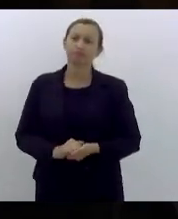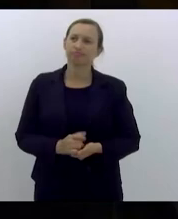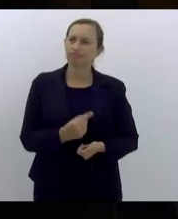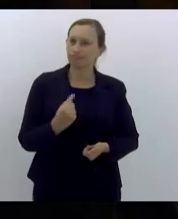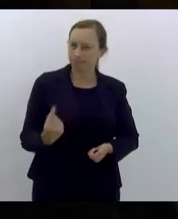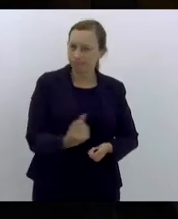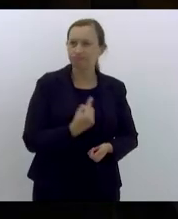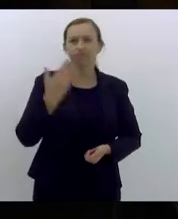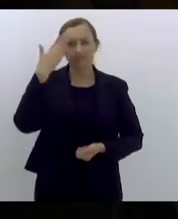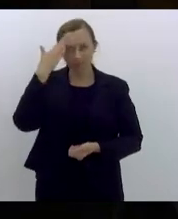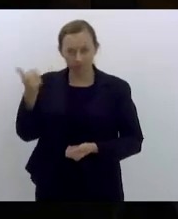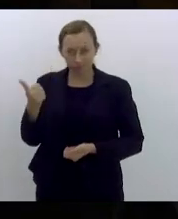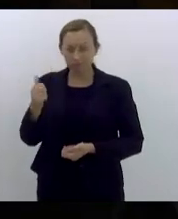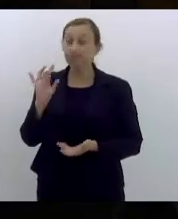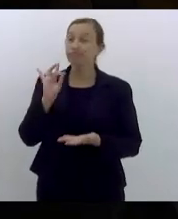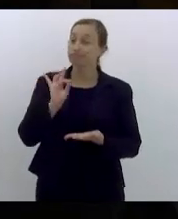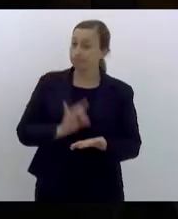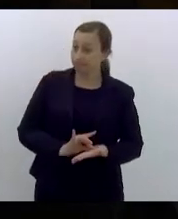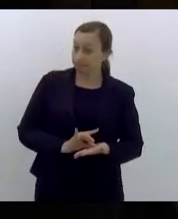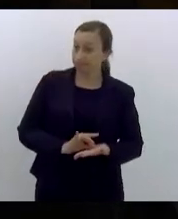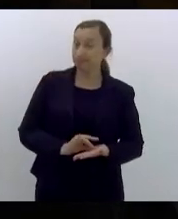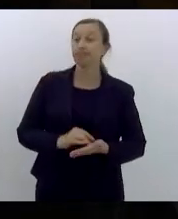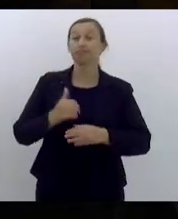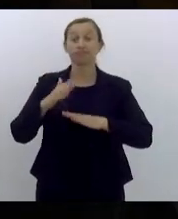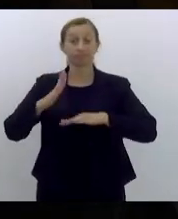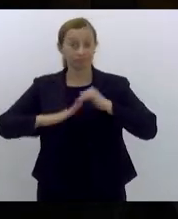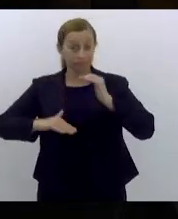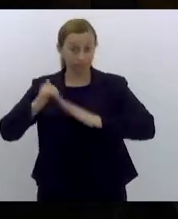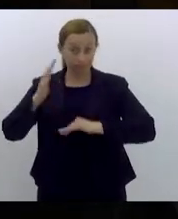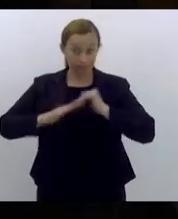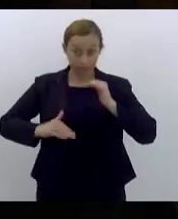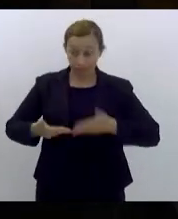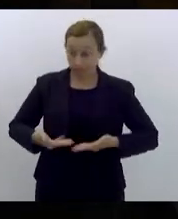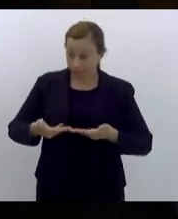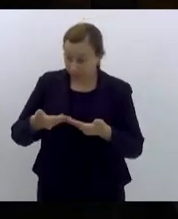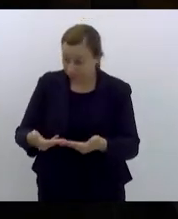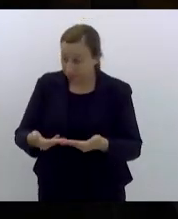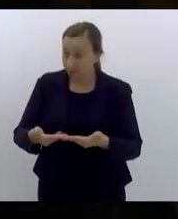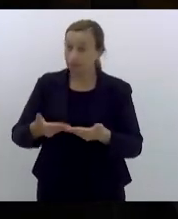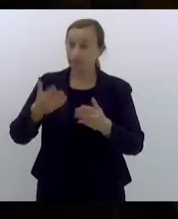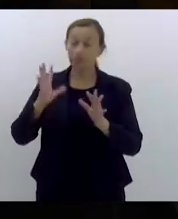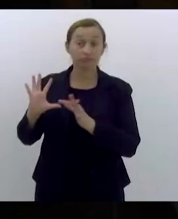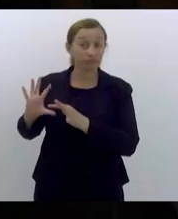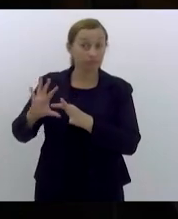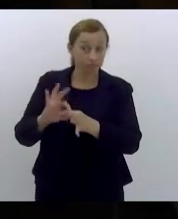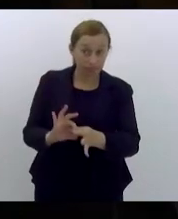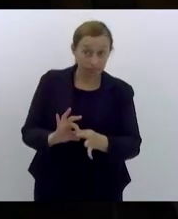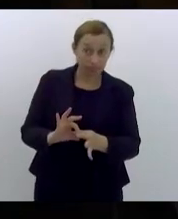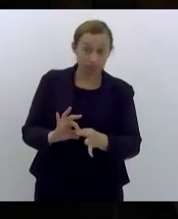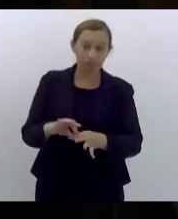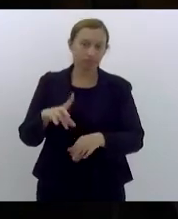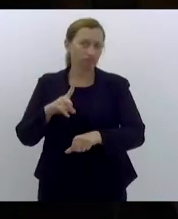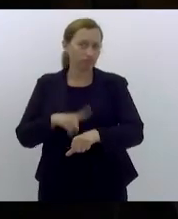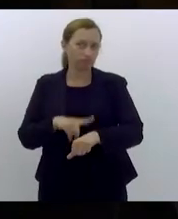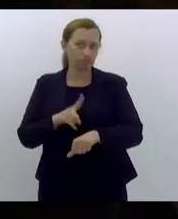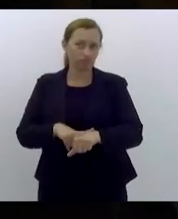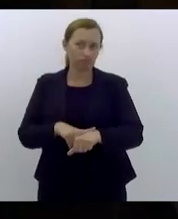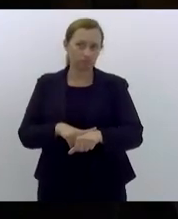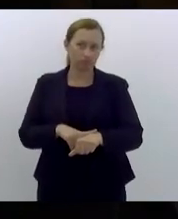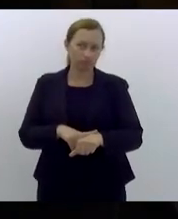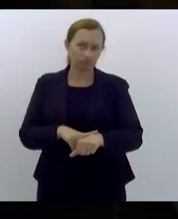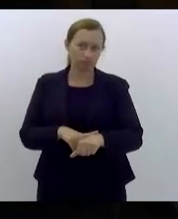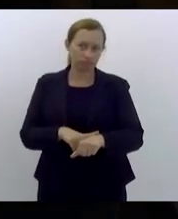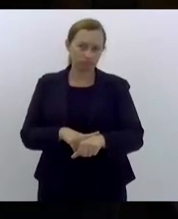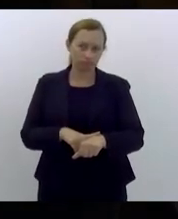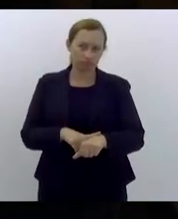sabemos que a realidade desses profissionais está diretamente ligada ao momento em que o golpe contra